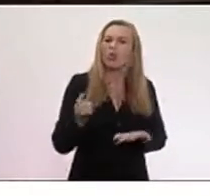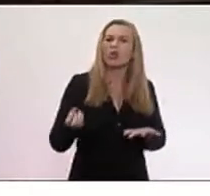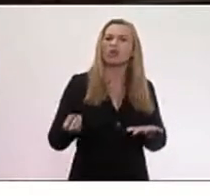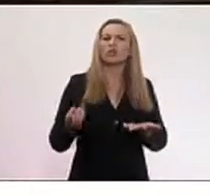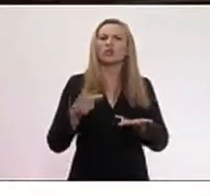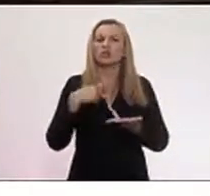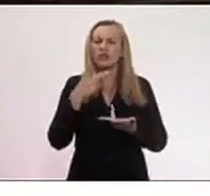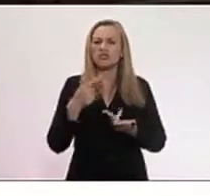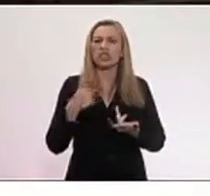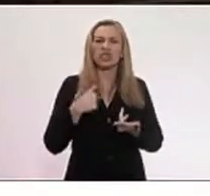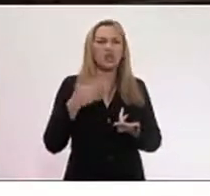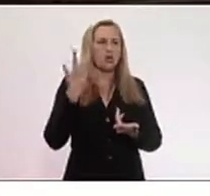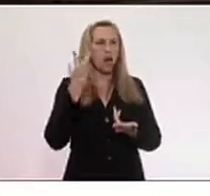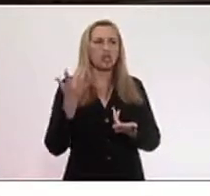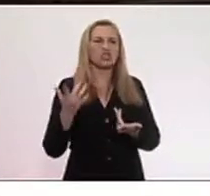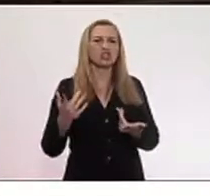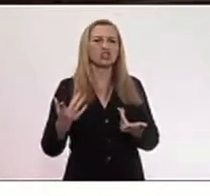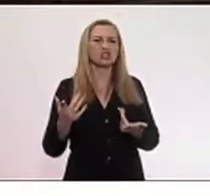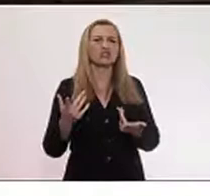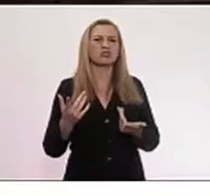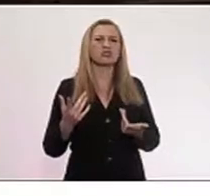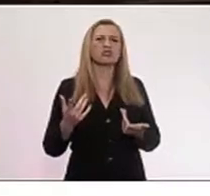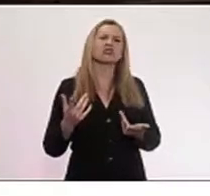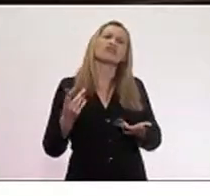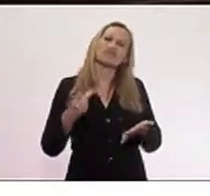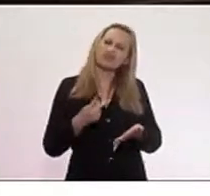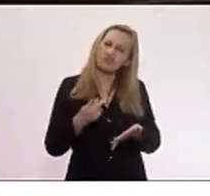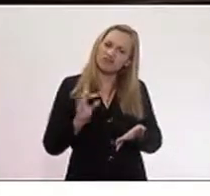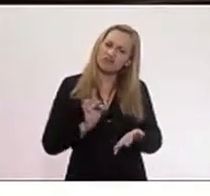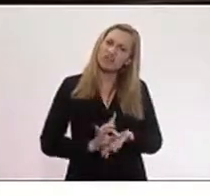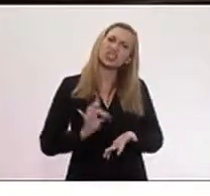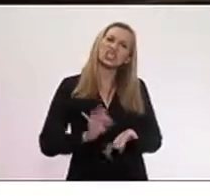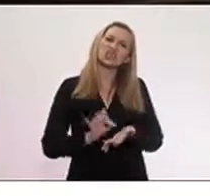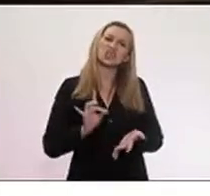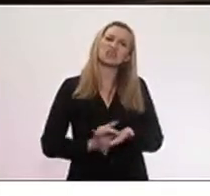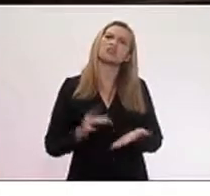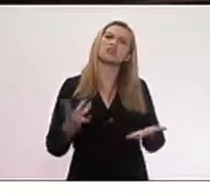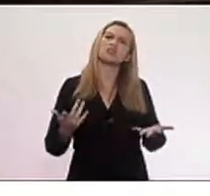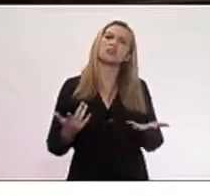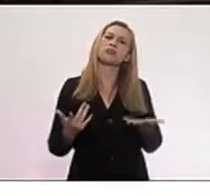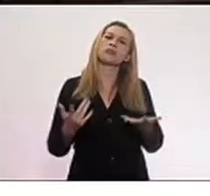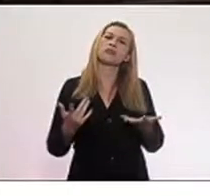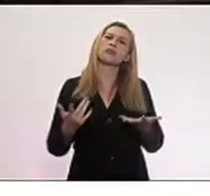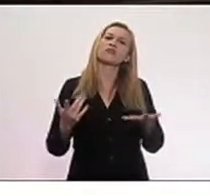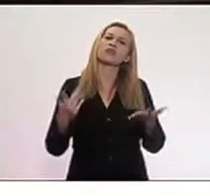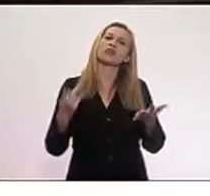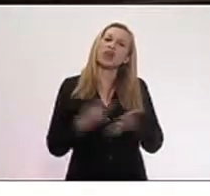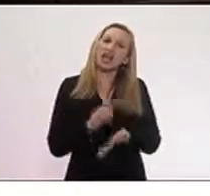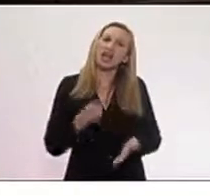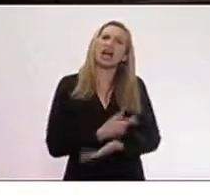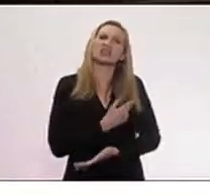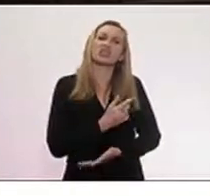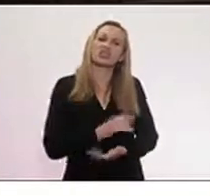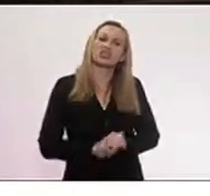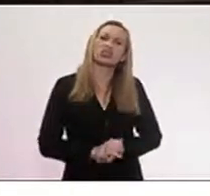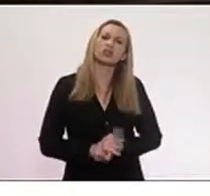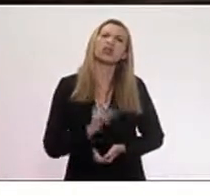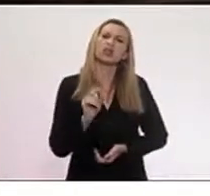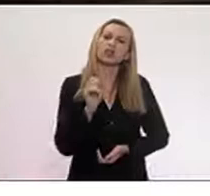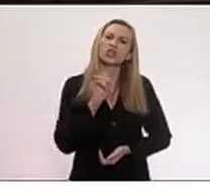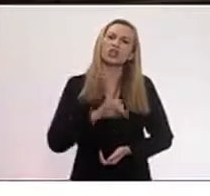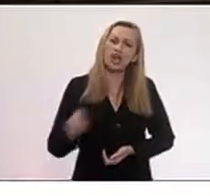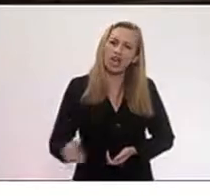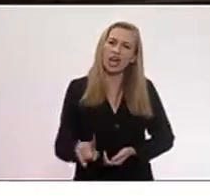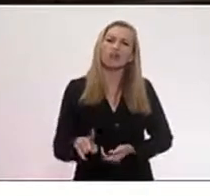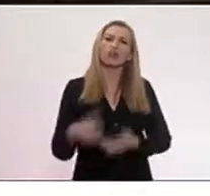fala que eu considero muito, muito, muito mesmo, senhor presidente, desautorizativa do que é e